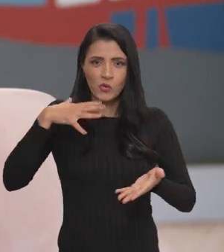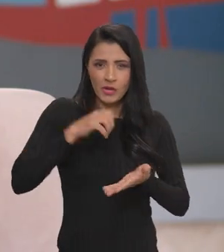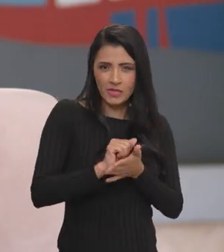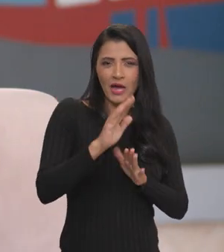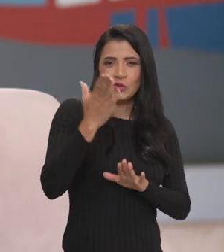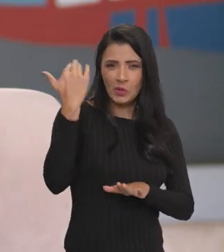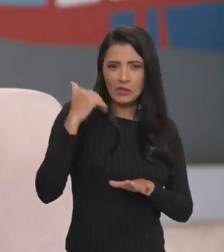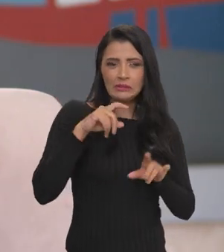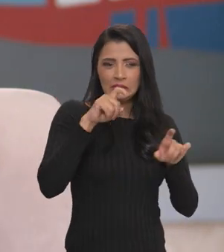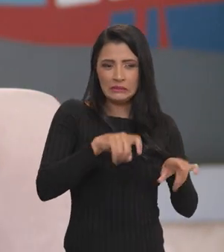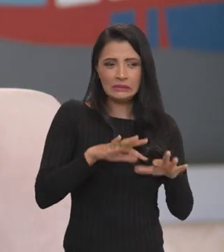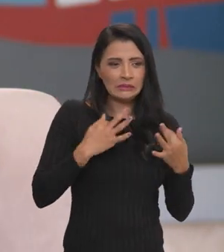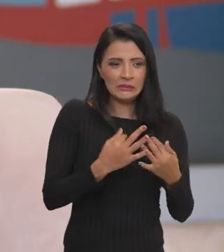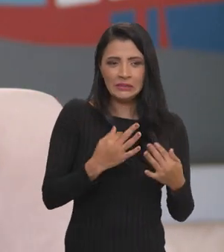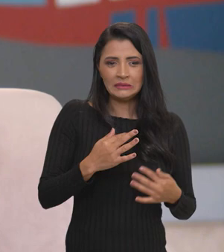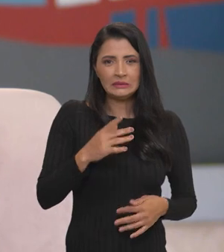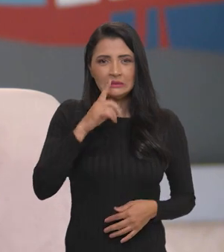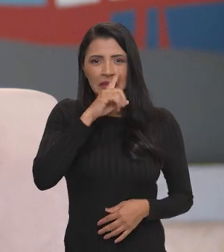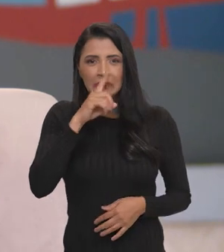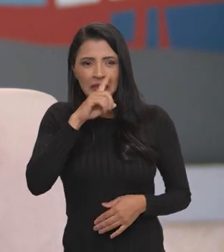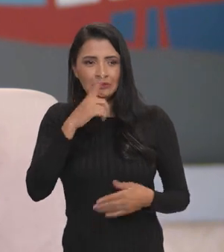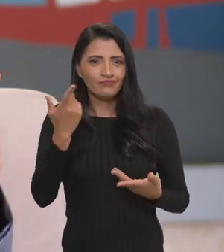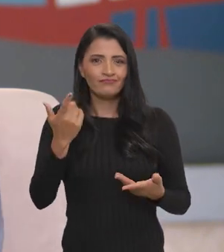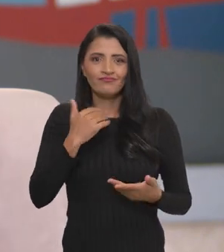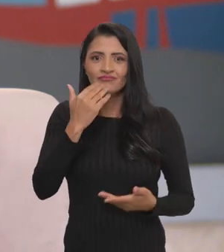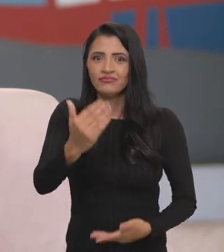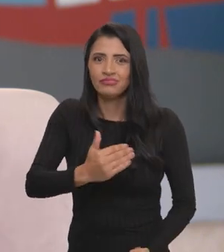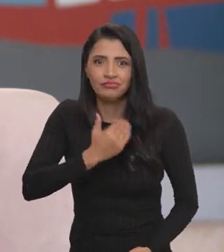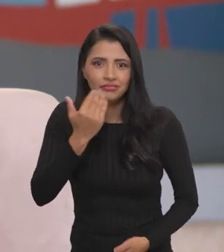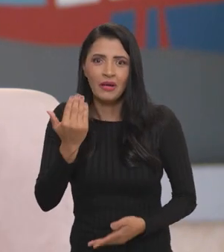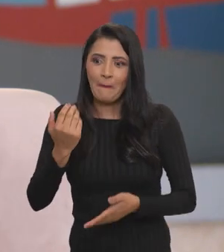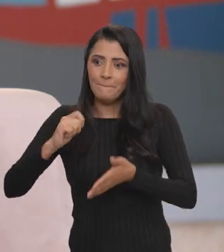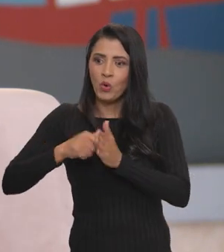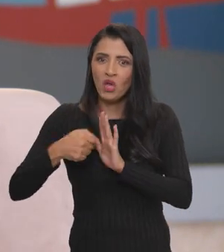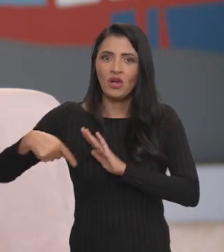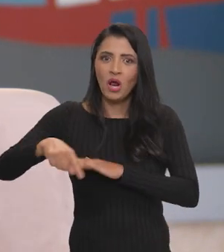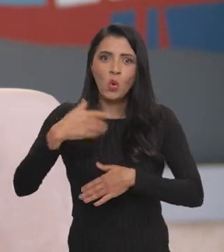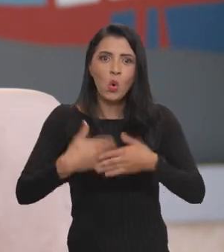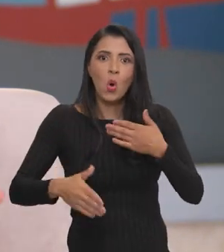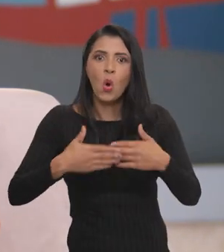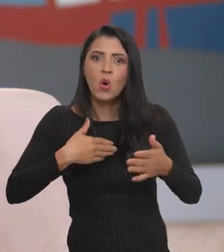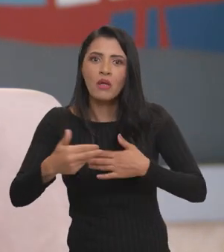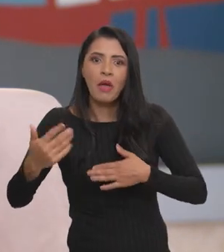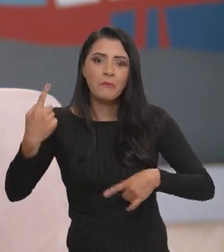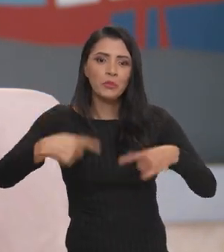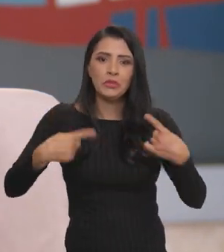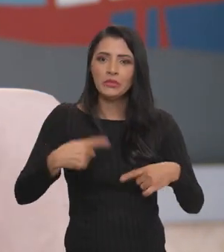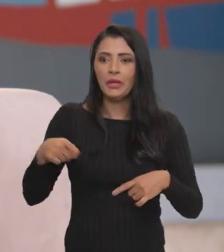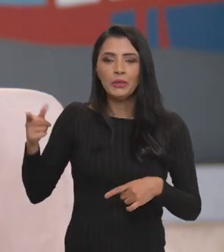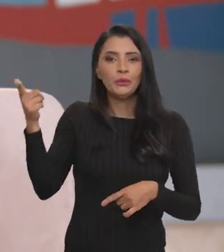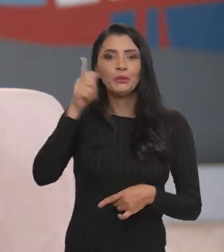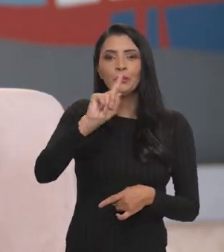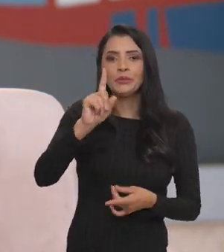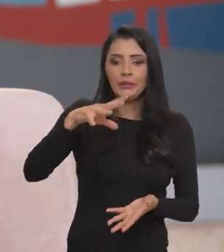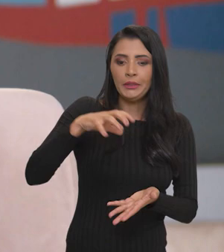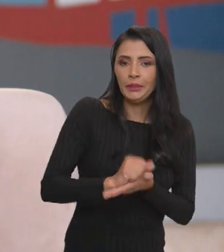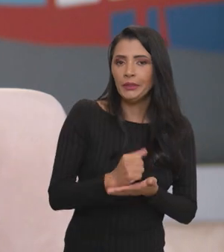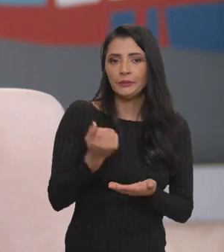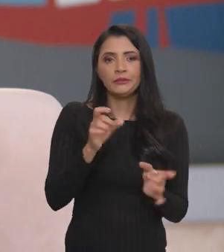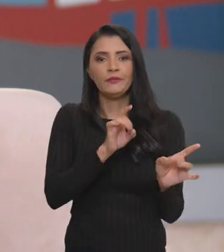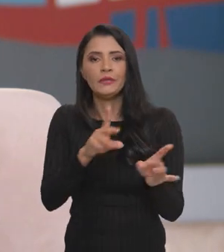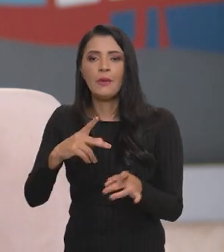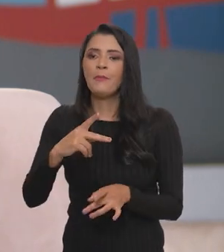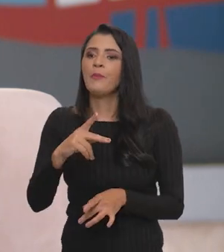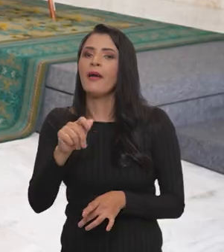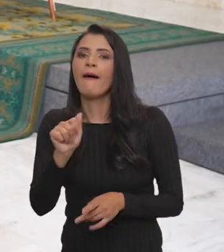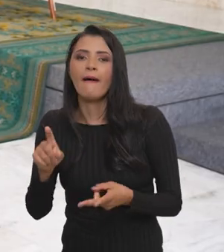familiar quando a gente chegou, completamente inoperante, que estava bloqueando o acesso dos agricultores a qualquer política, porque não conseguiam fazer o cadastro, não conseguem